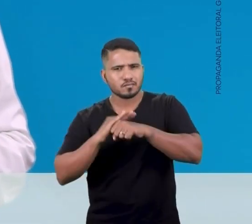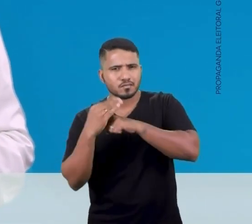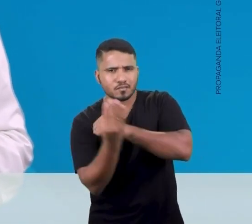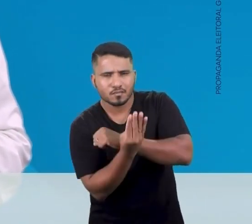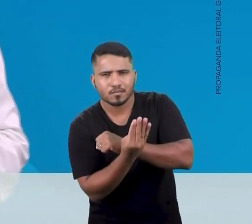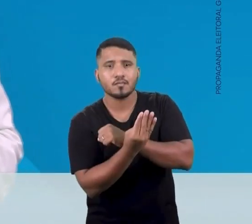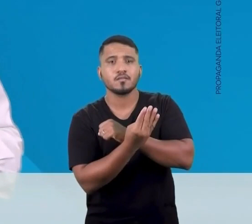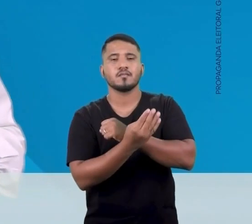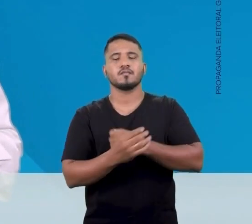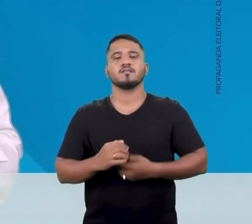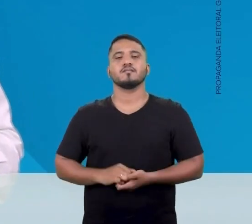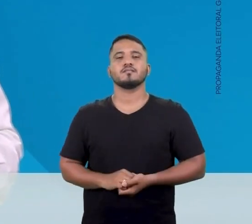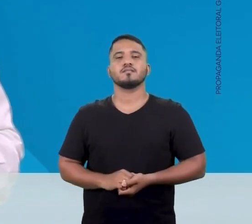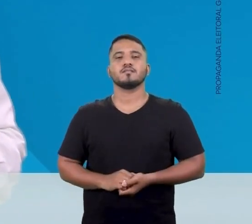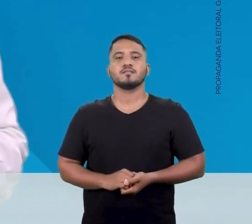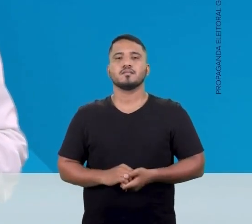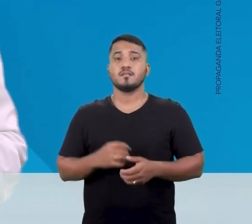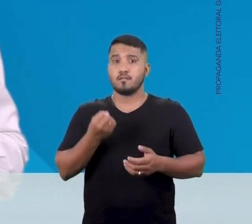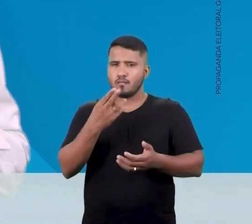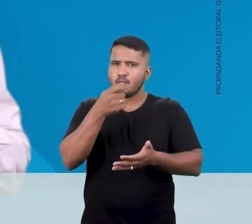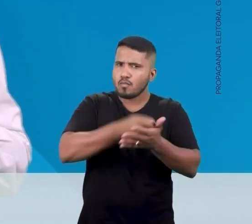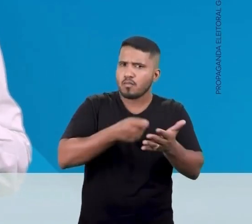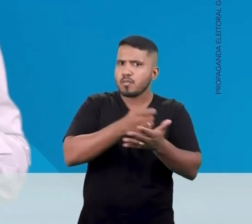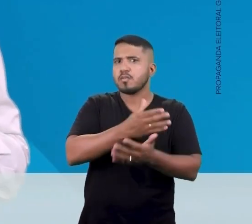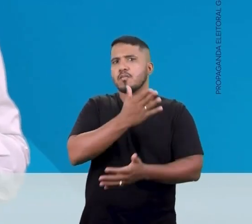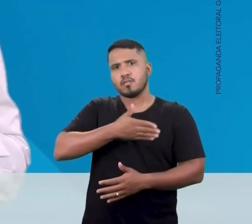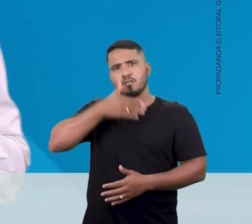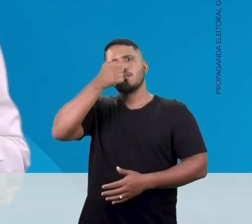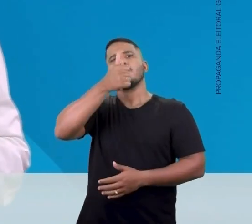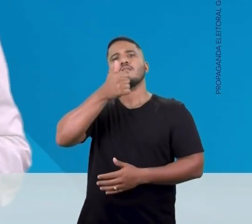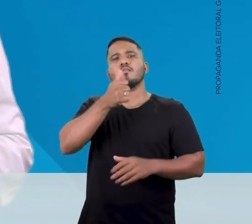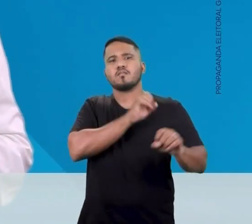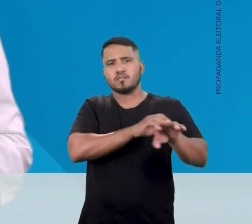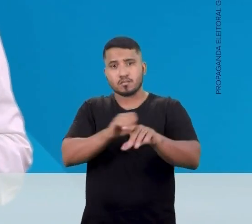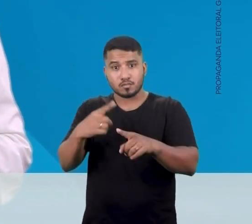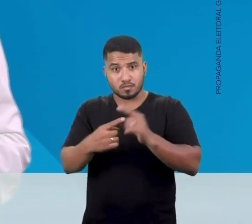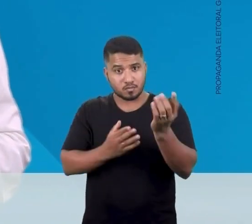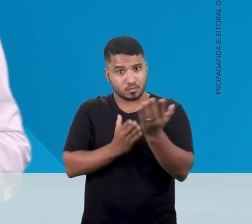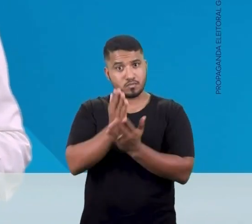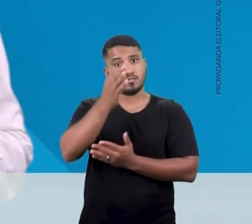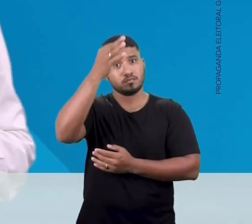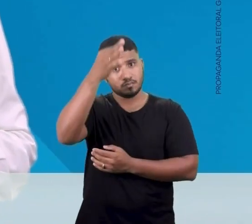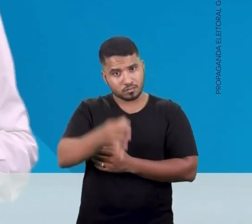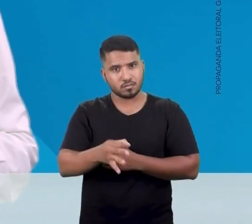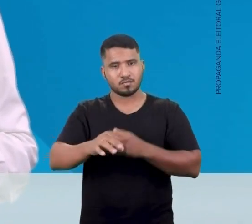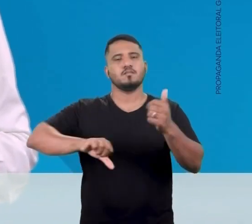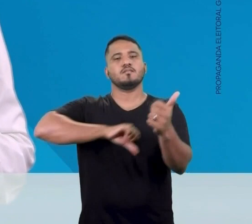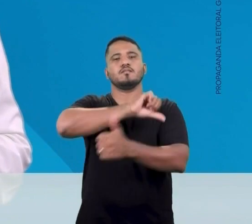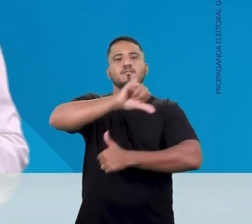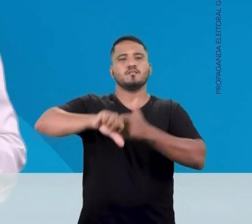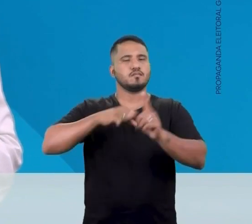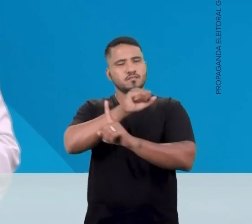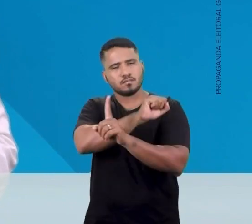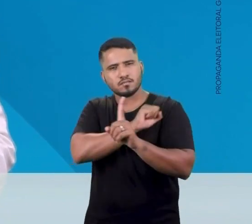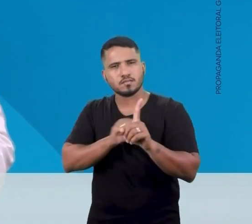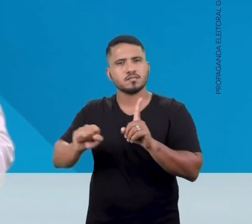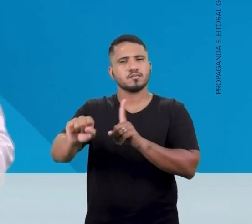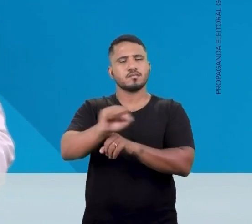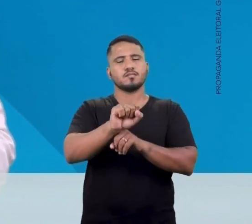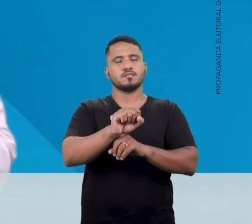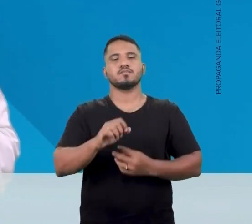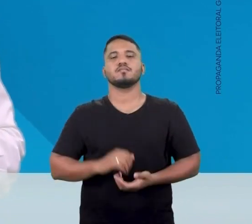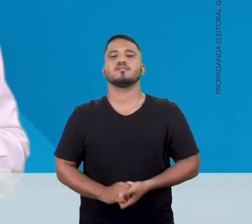nos bairros e zona rural da capital. Cobrarei educação de qualidade, porque esse é o caminho certo para a transformação